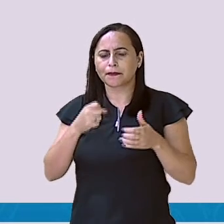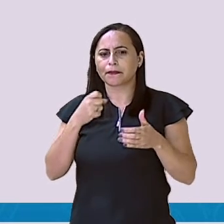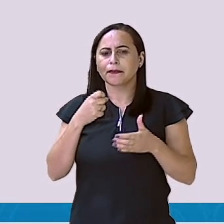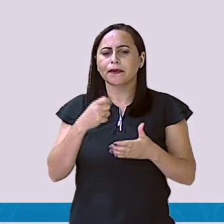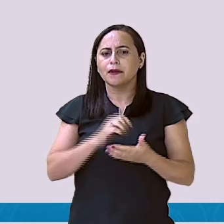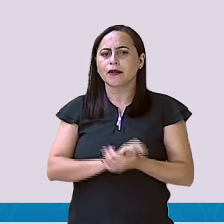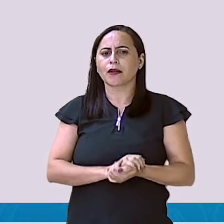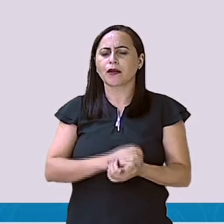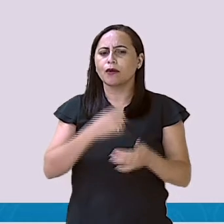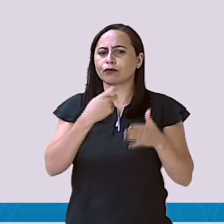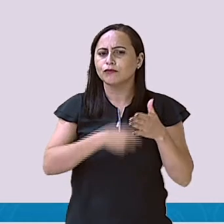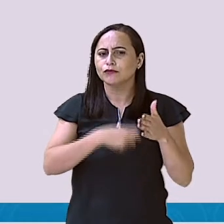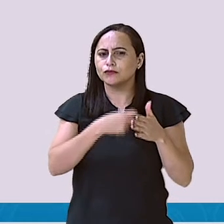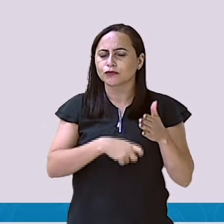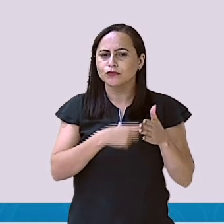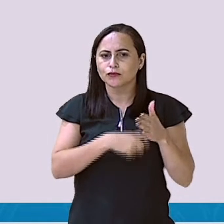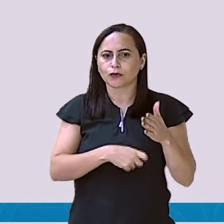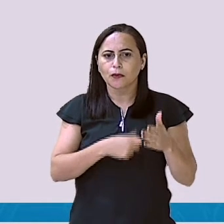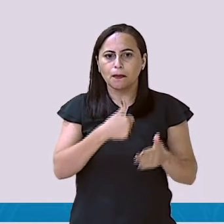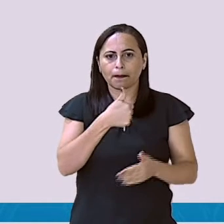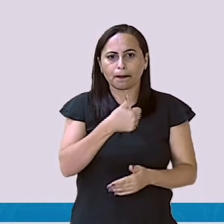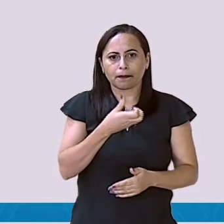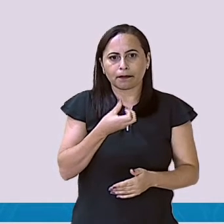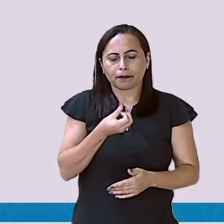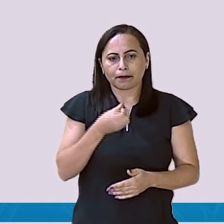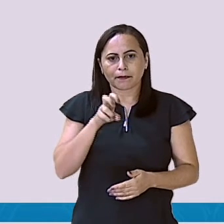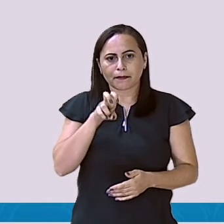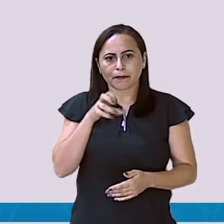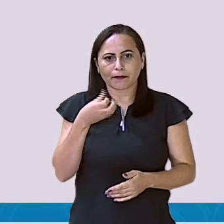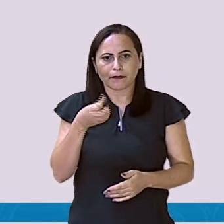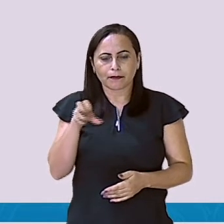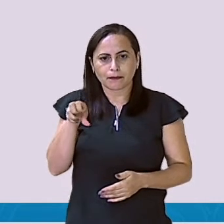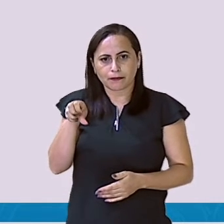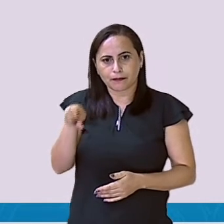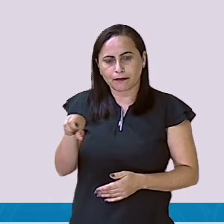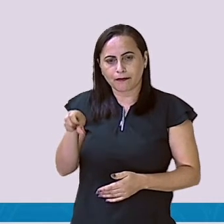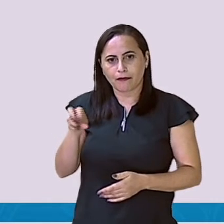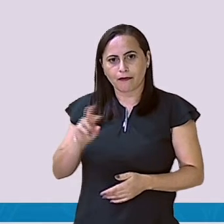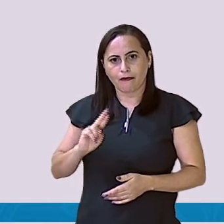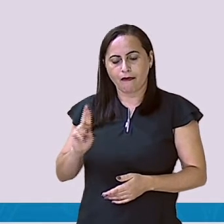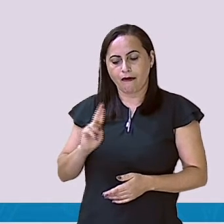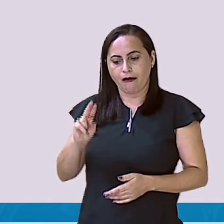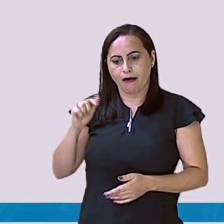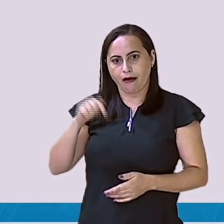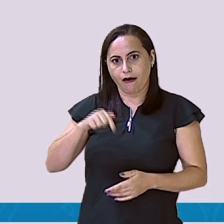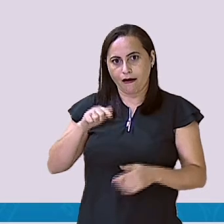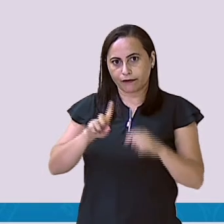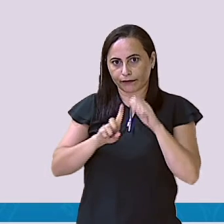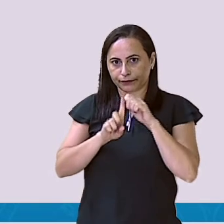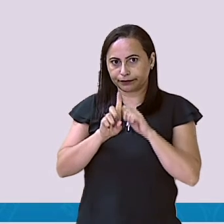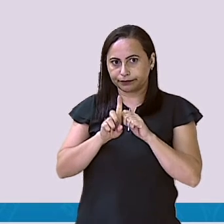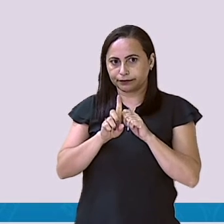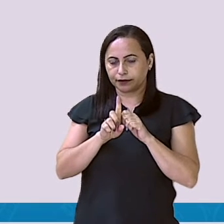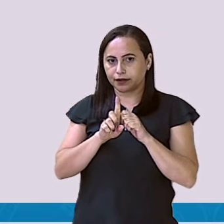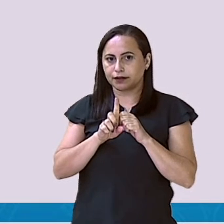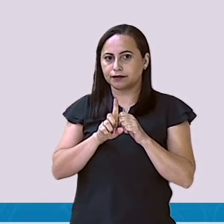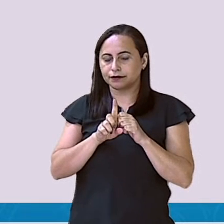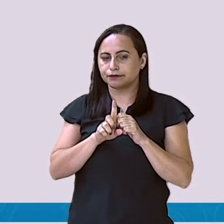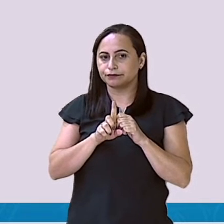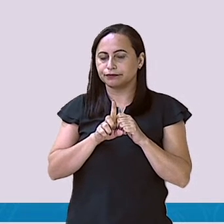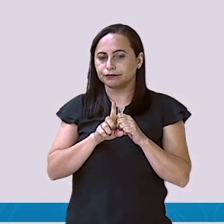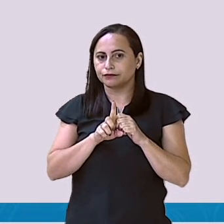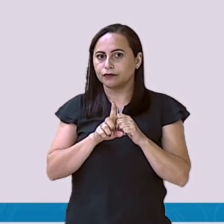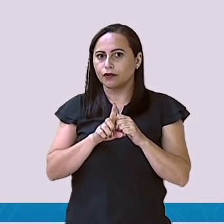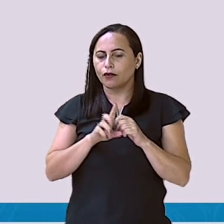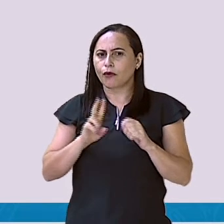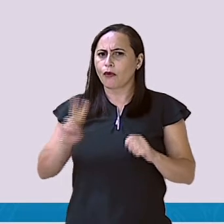.659 neste mês. Nós sabemos aí, né, que tem o valor bruto daquilo que